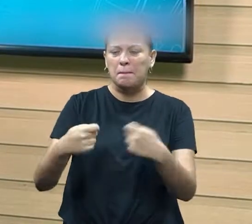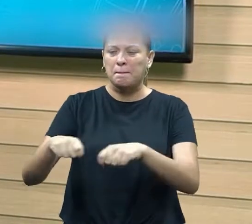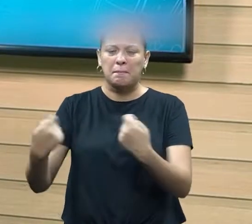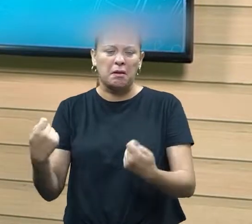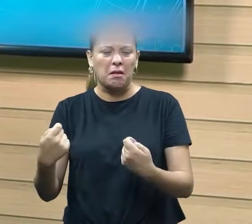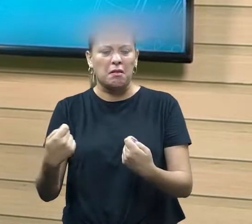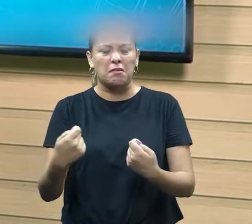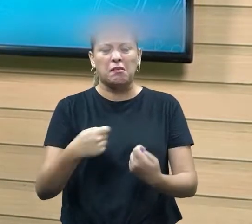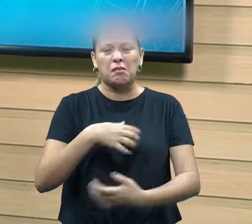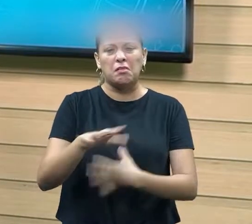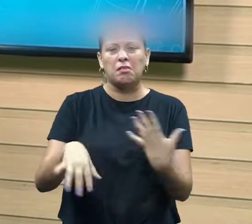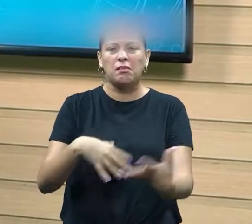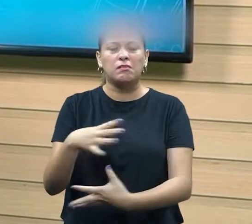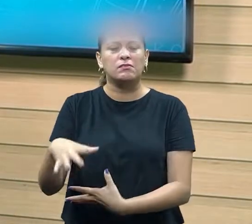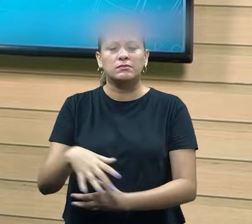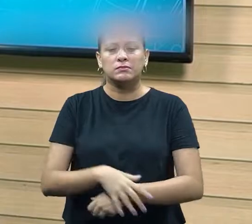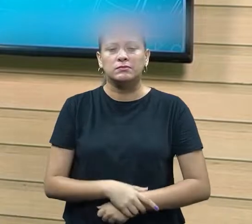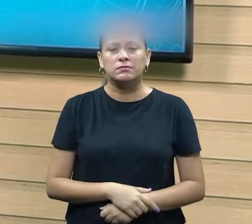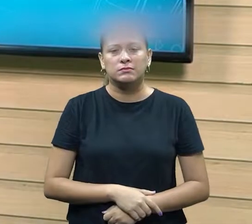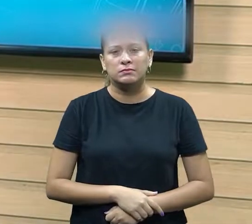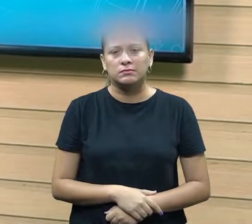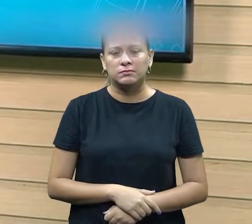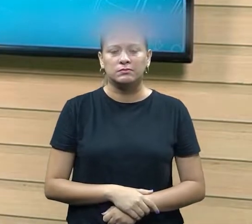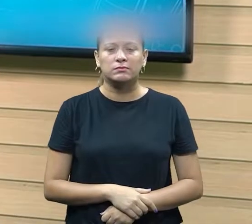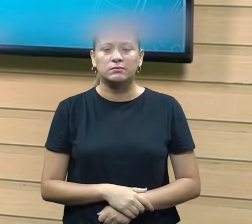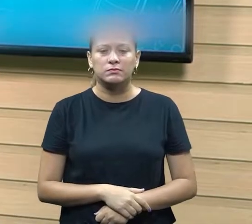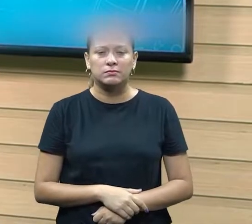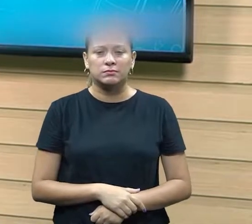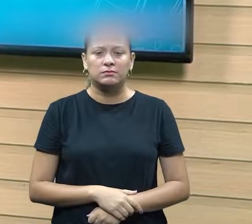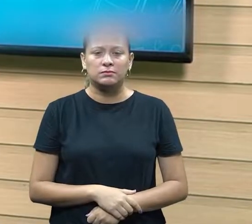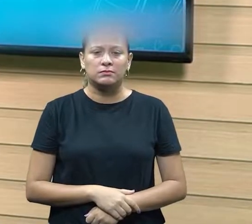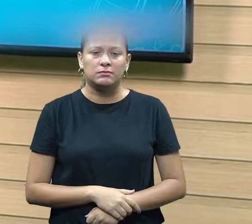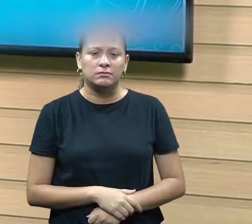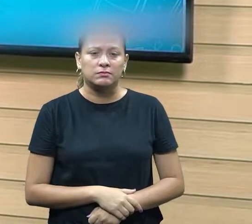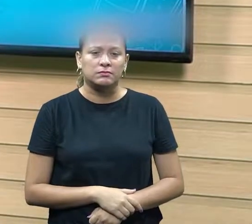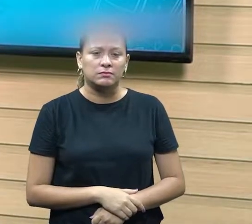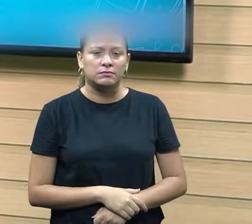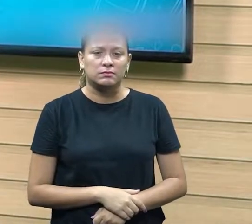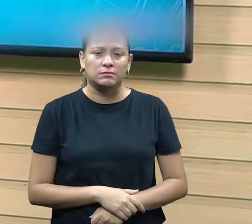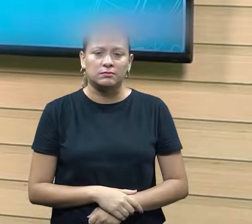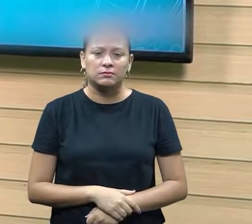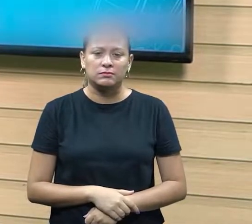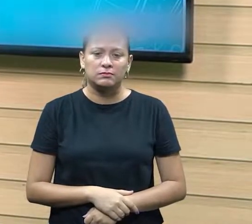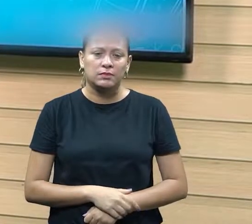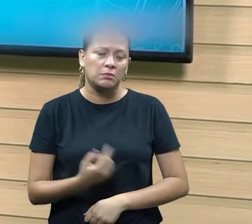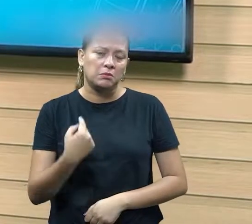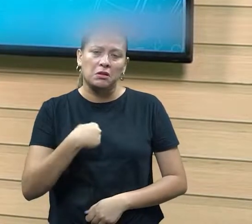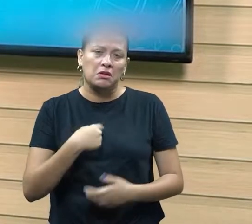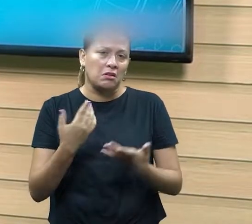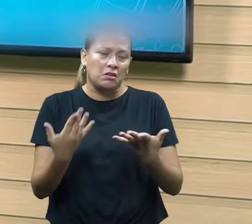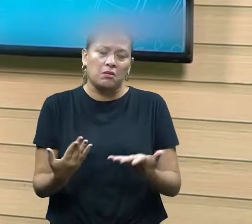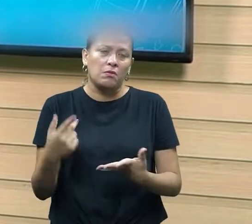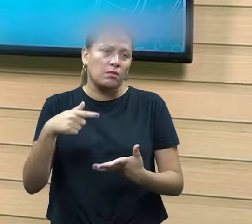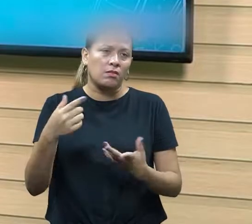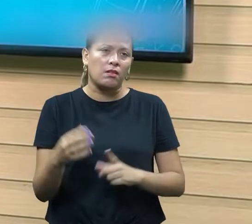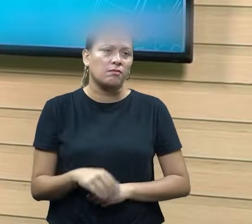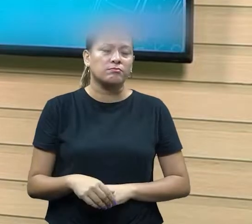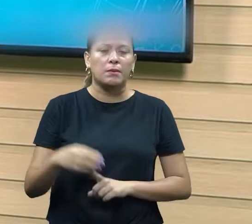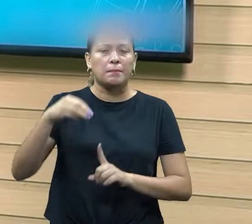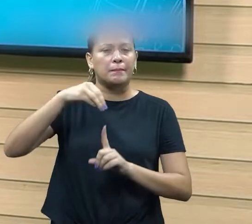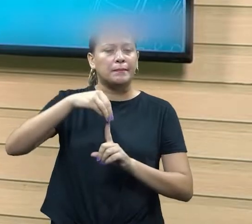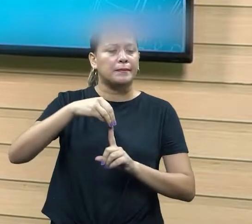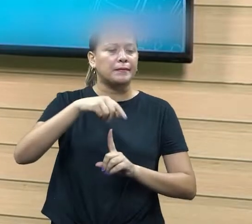dizer os bens públicos porque eu chego eu estou numa parada